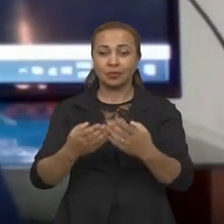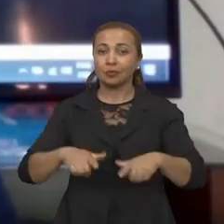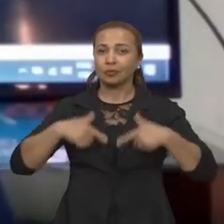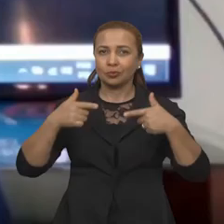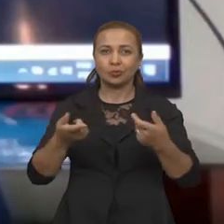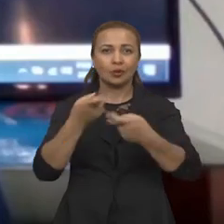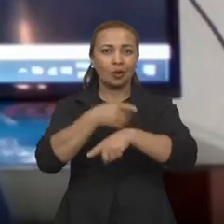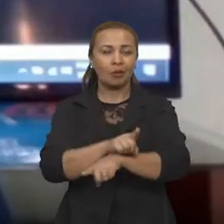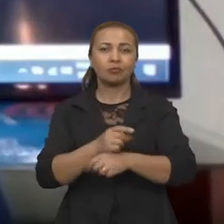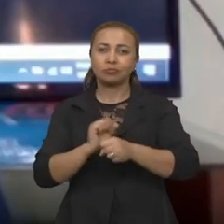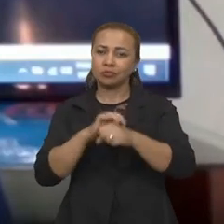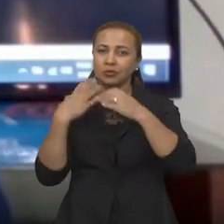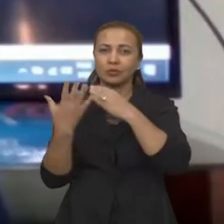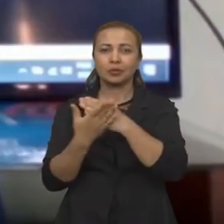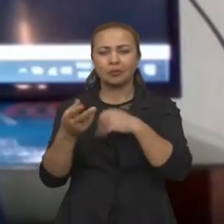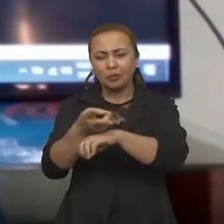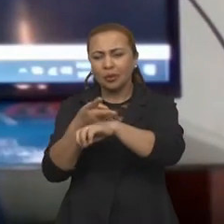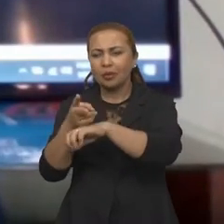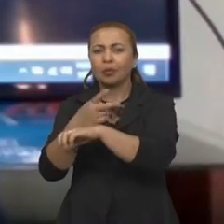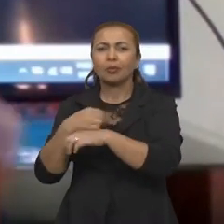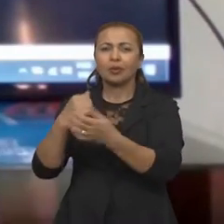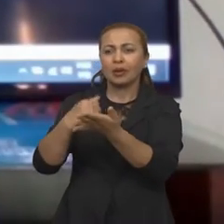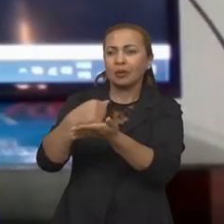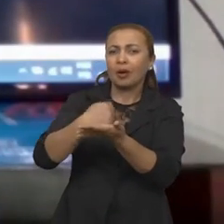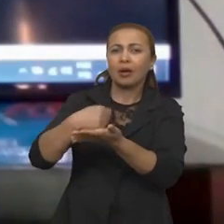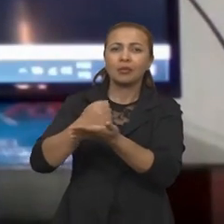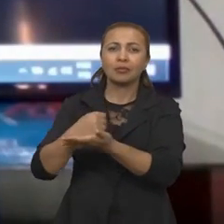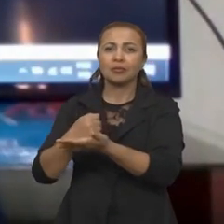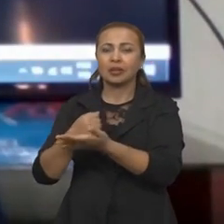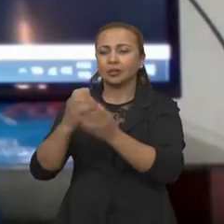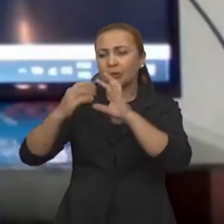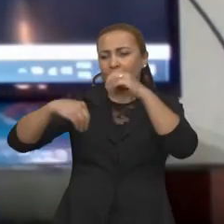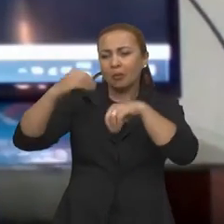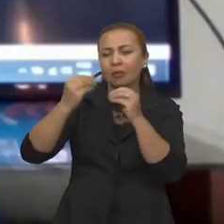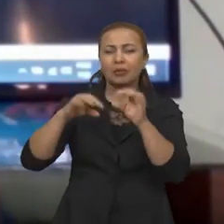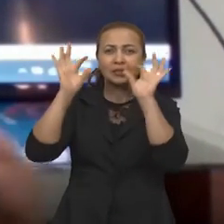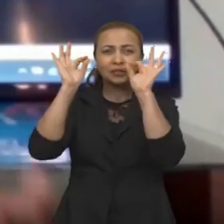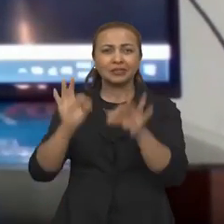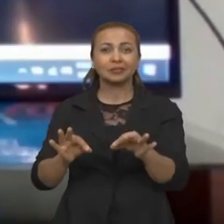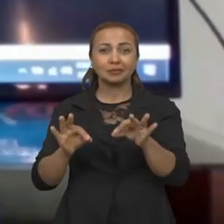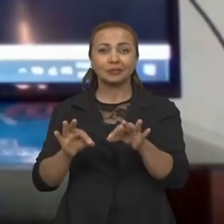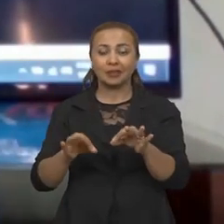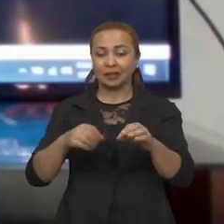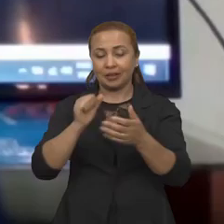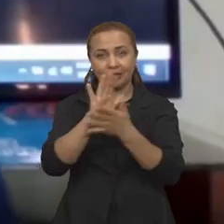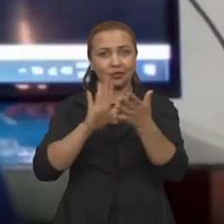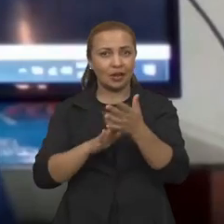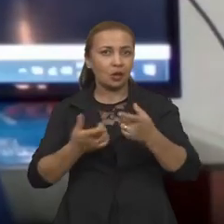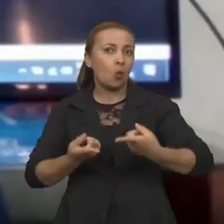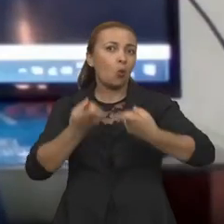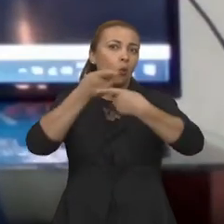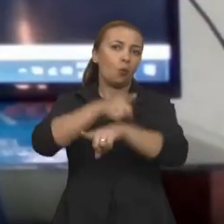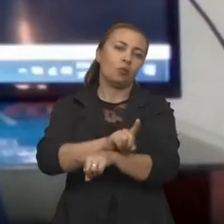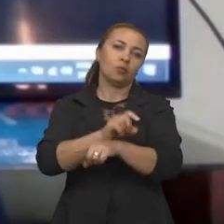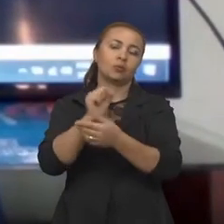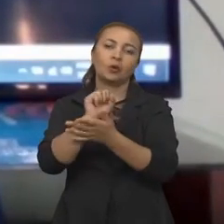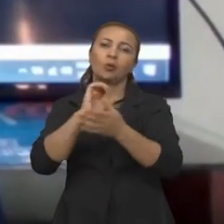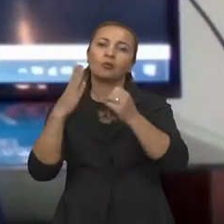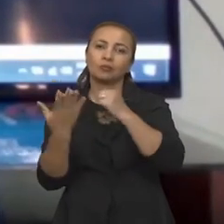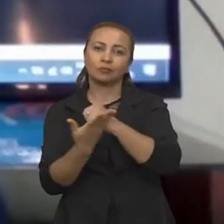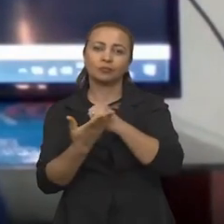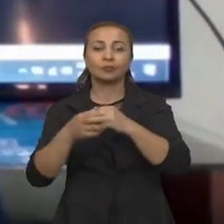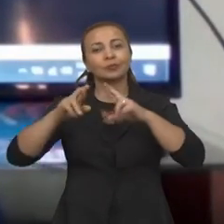-19 consiste na busca por um fármaco, uma molécula específica, que tem atividade anti-Covid. Diferentemente das